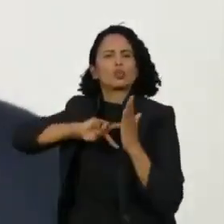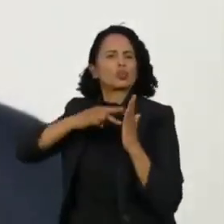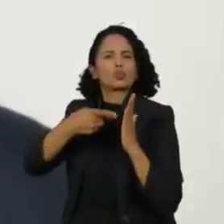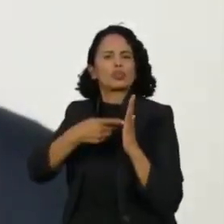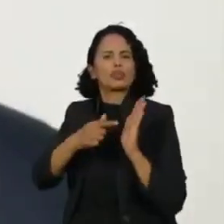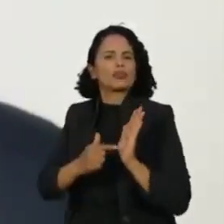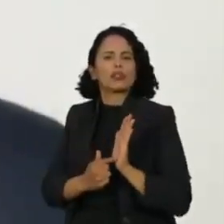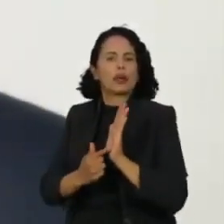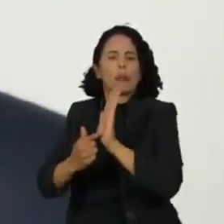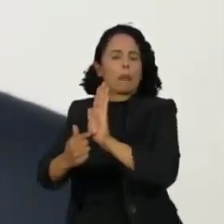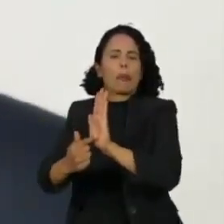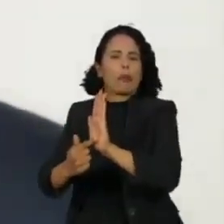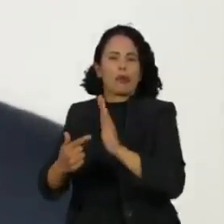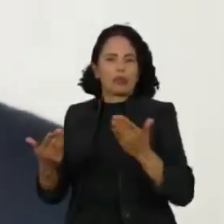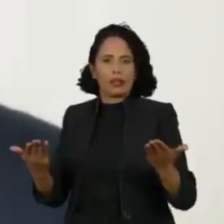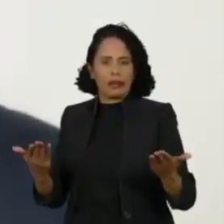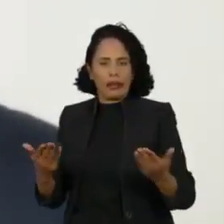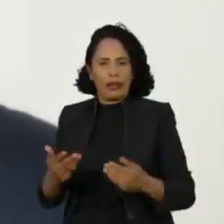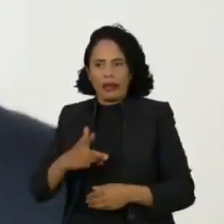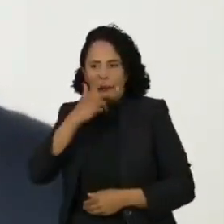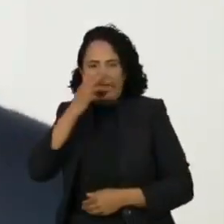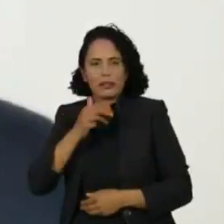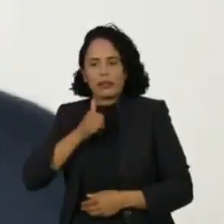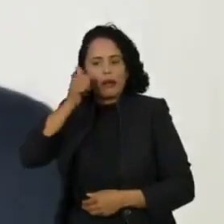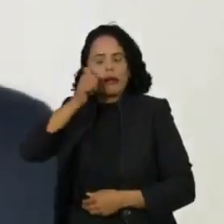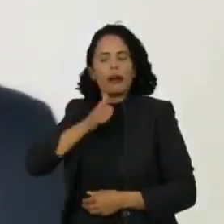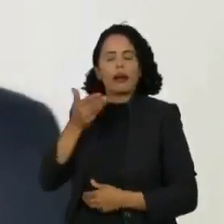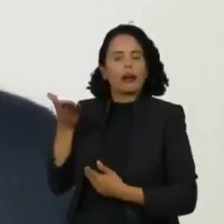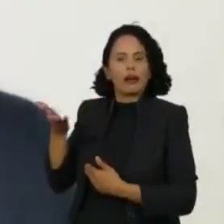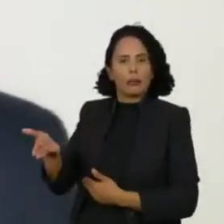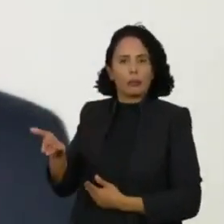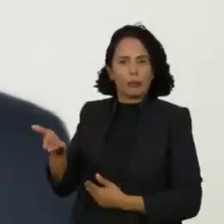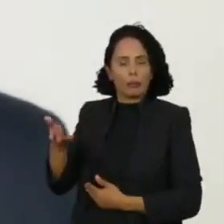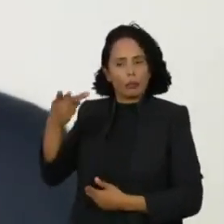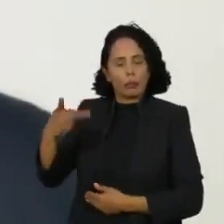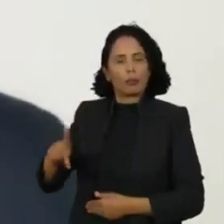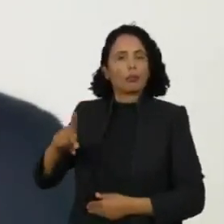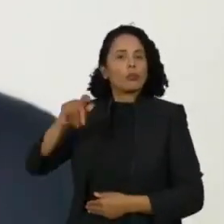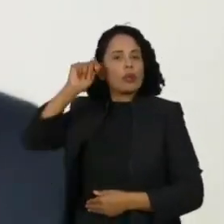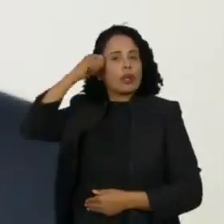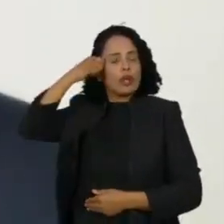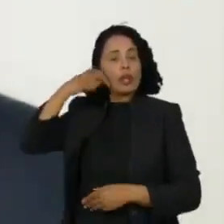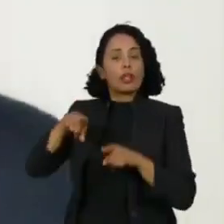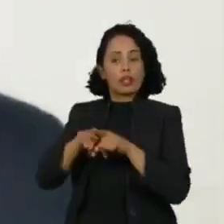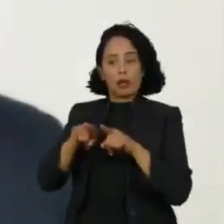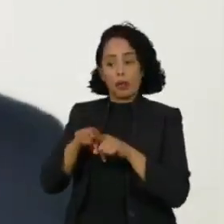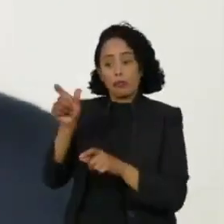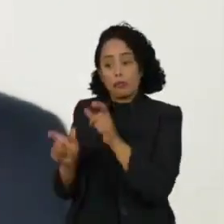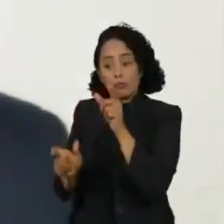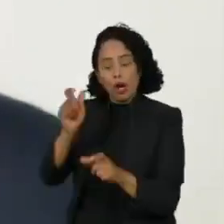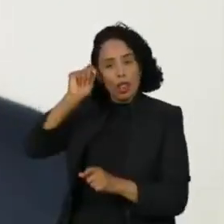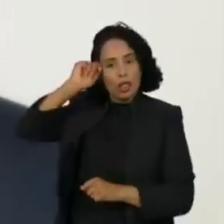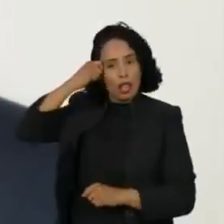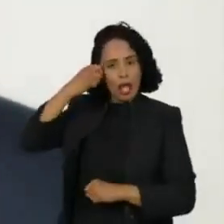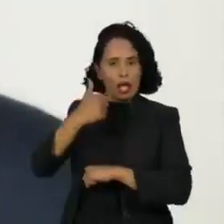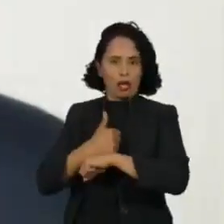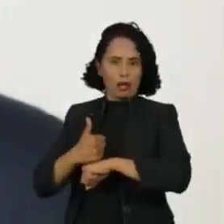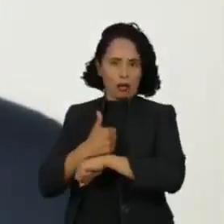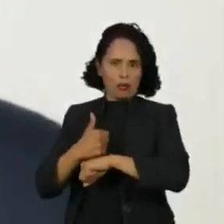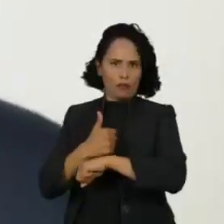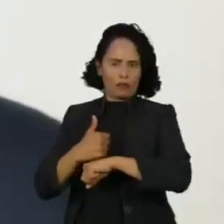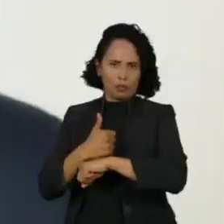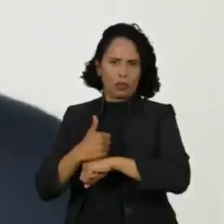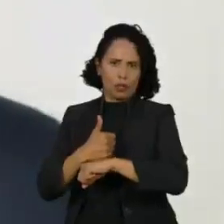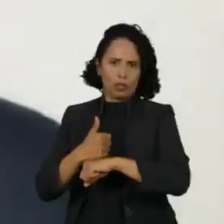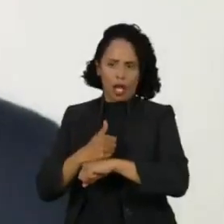e nem o aumento da presença da mulher negra, sobretudo, e também do profissional negro nos quadros de gestão,